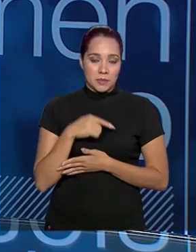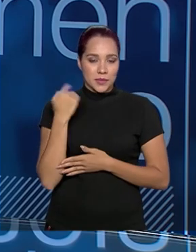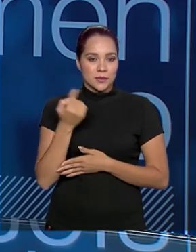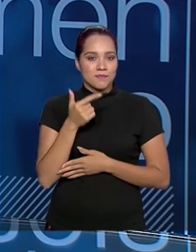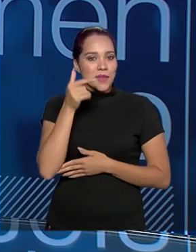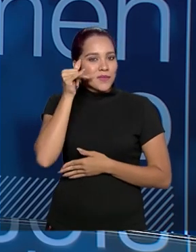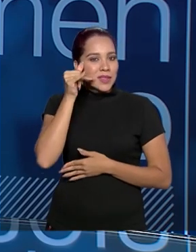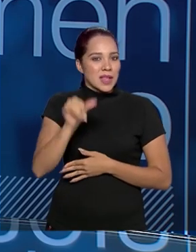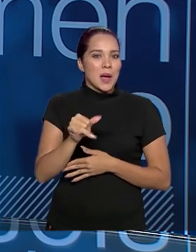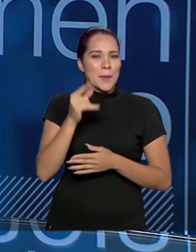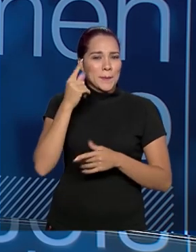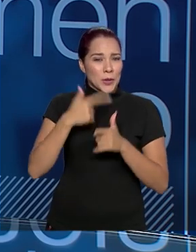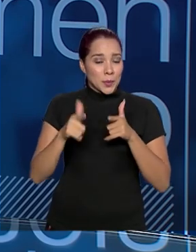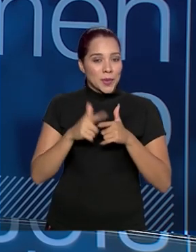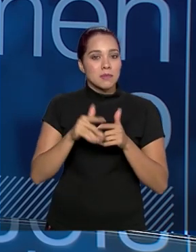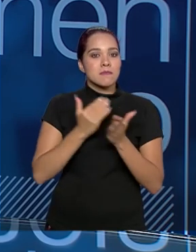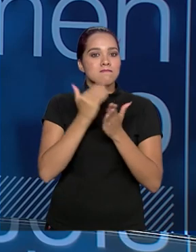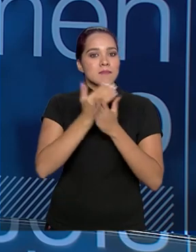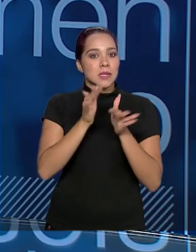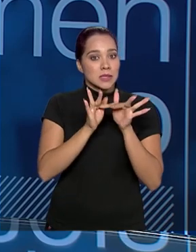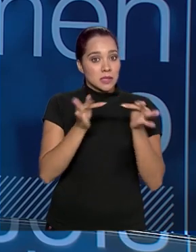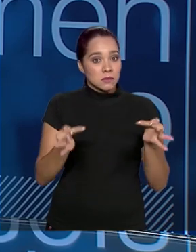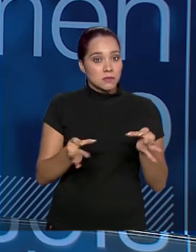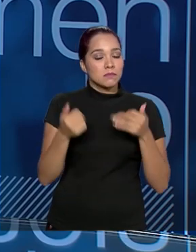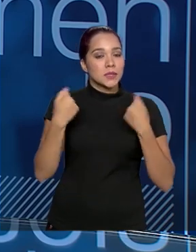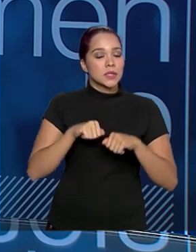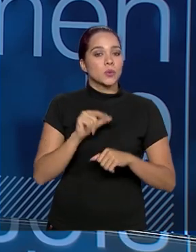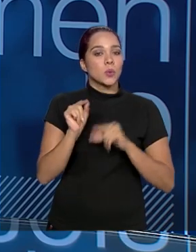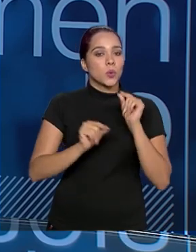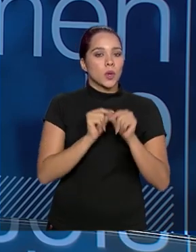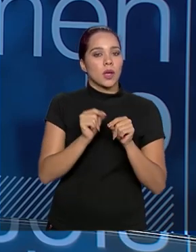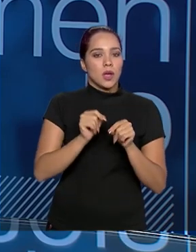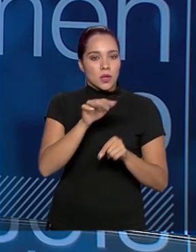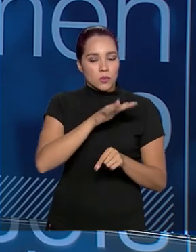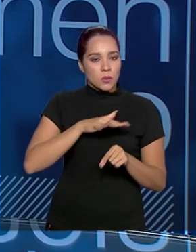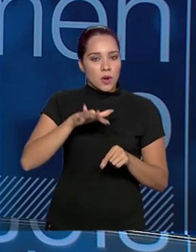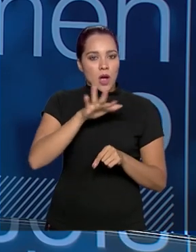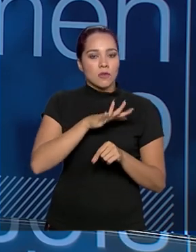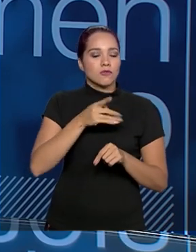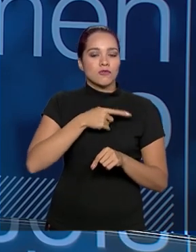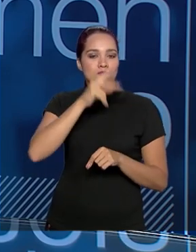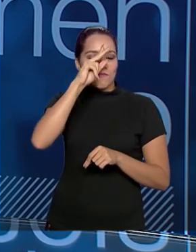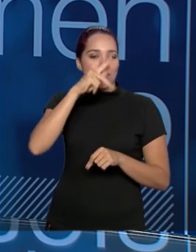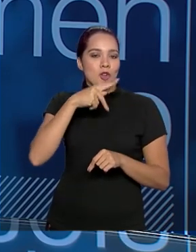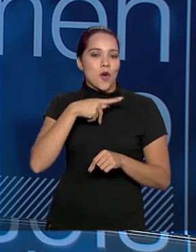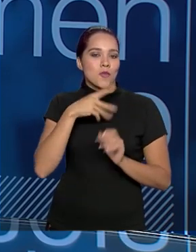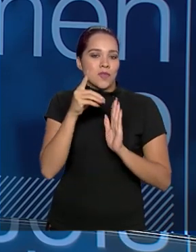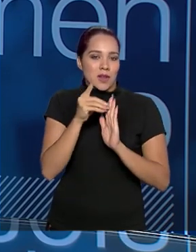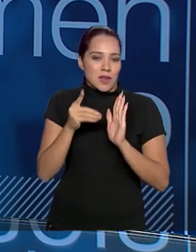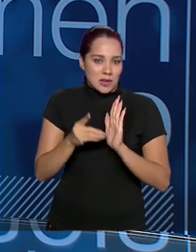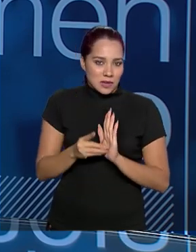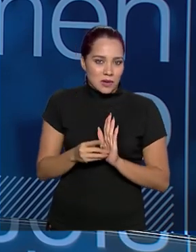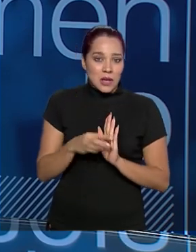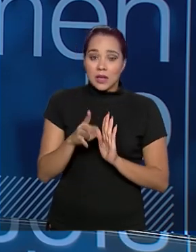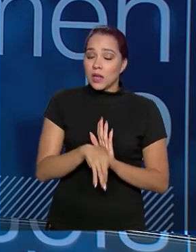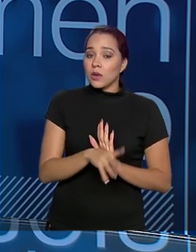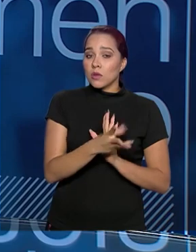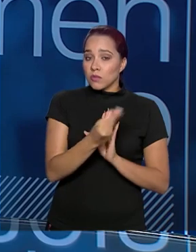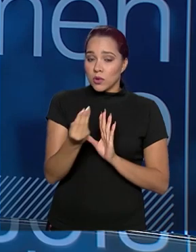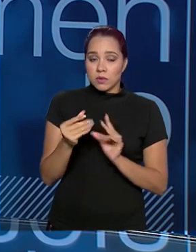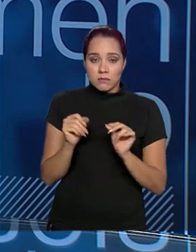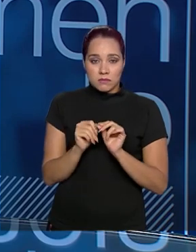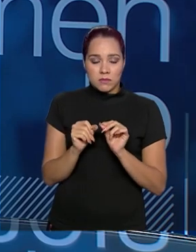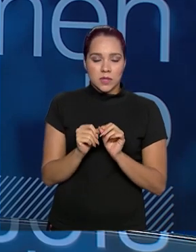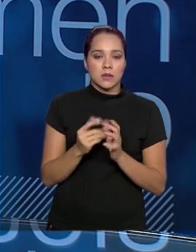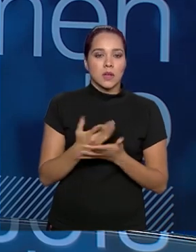desburocratizar, a gente vai ter que entrar também numa era de autodeclaração, que é isso que muitos estão fazendo. Então,